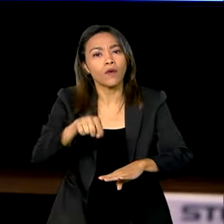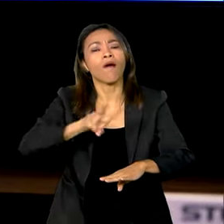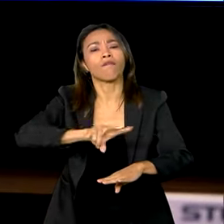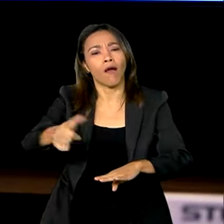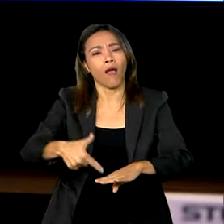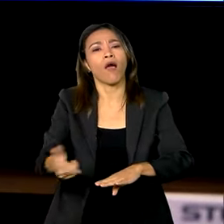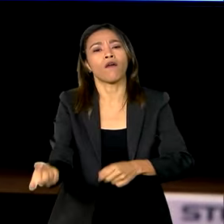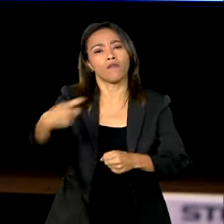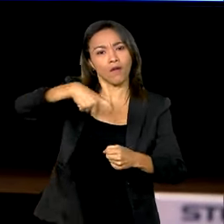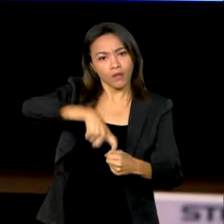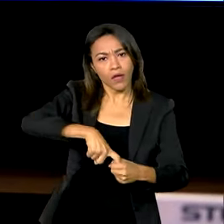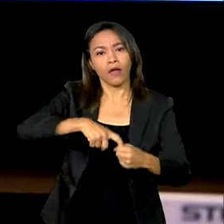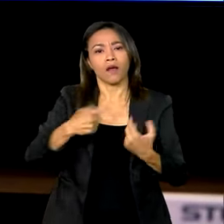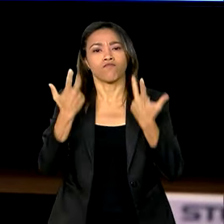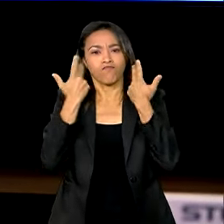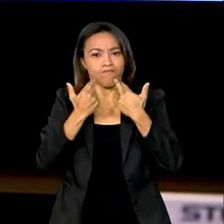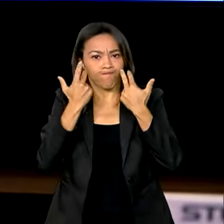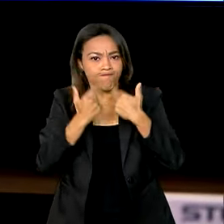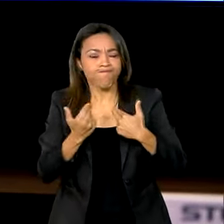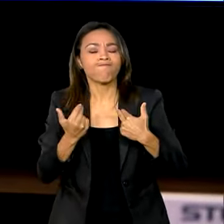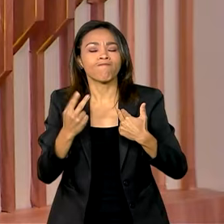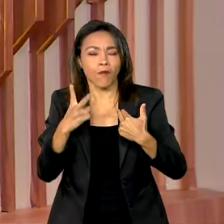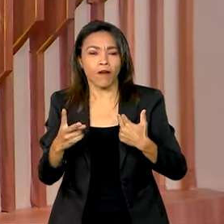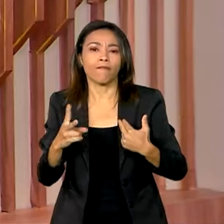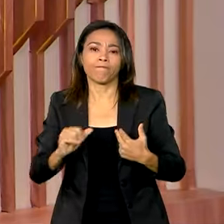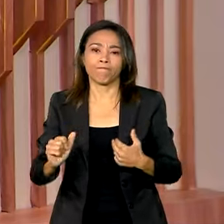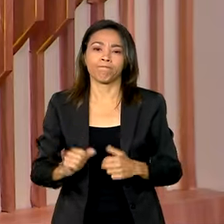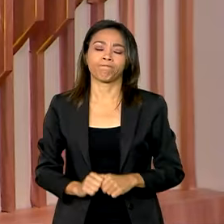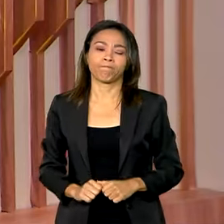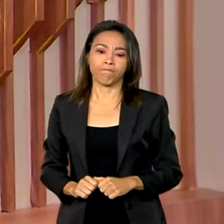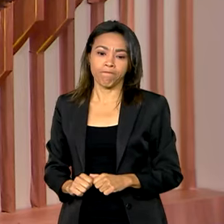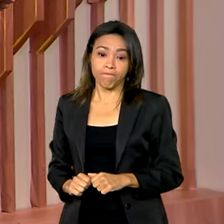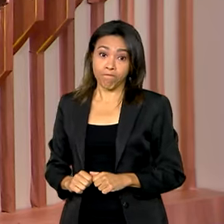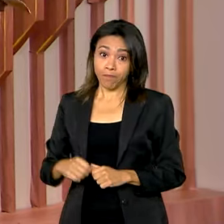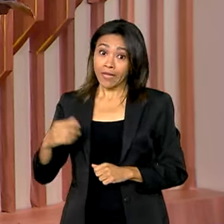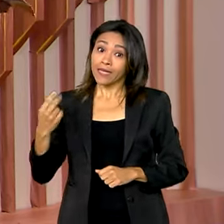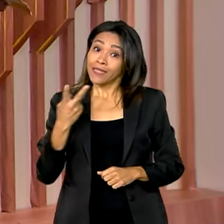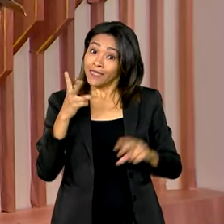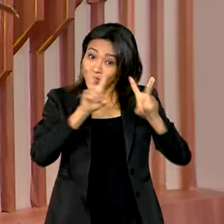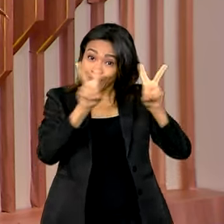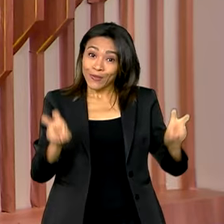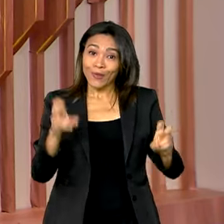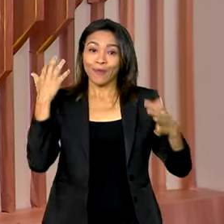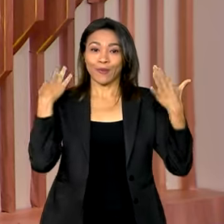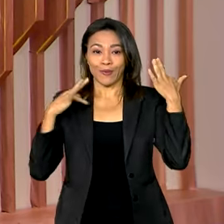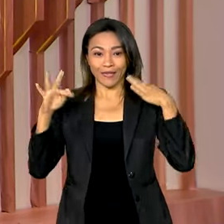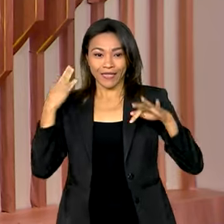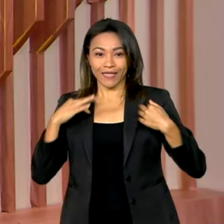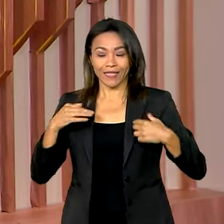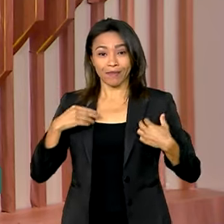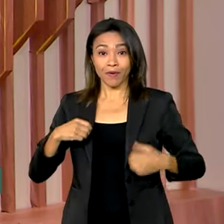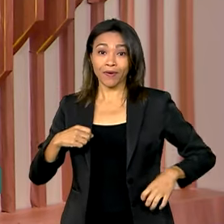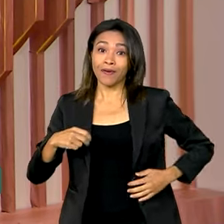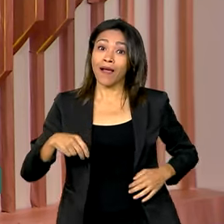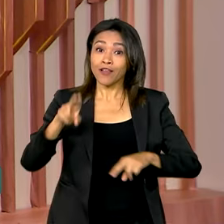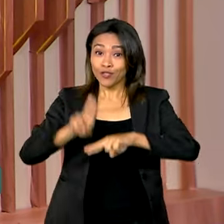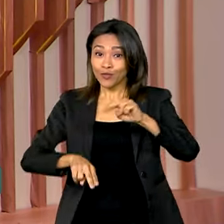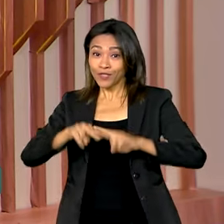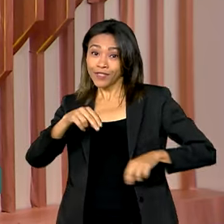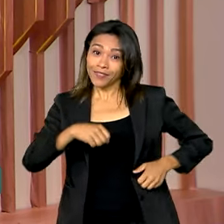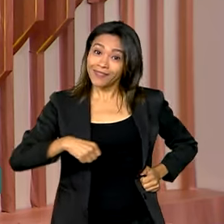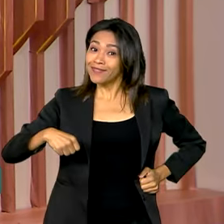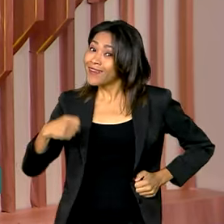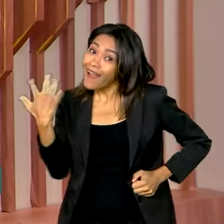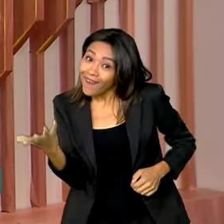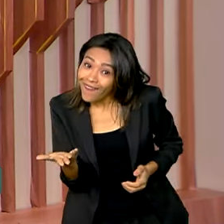vai voltar à operação com força total. E por falar em turismo, as festas juninas chegaram para aquecer o